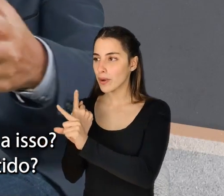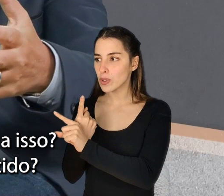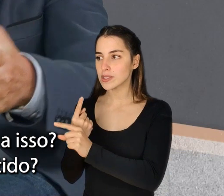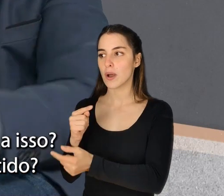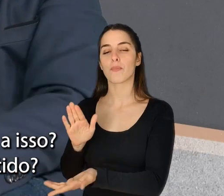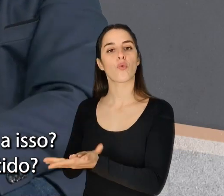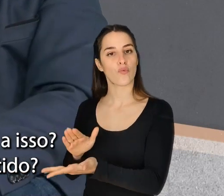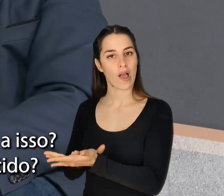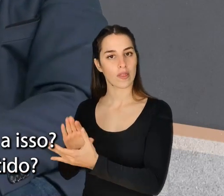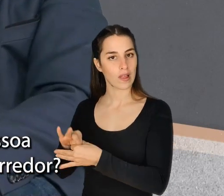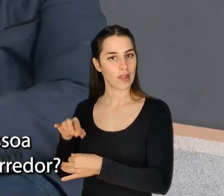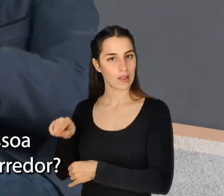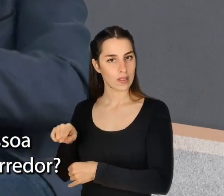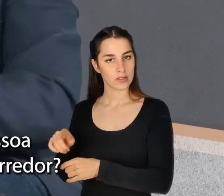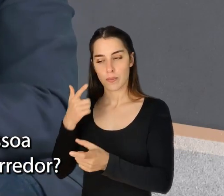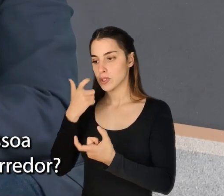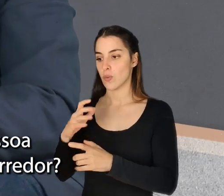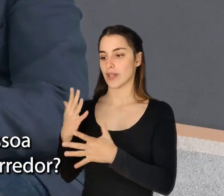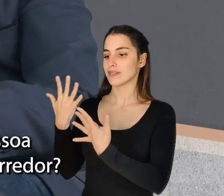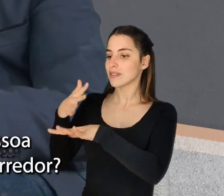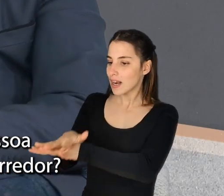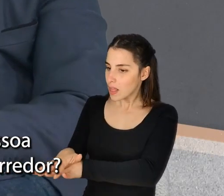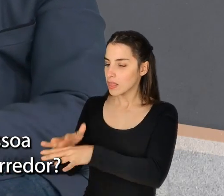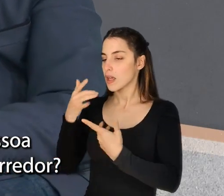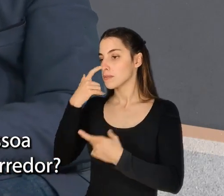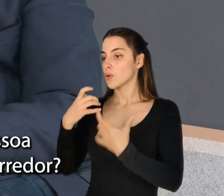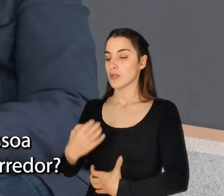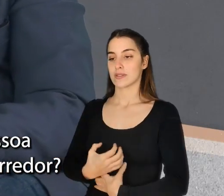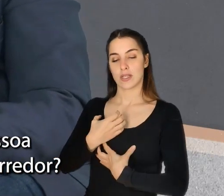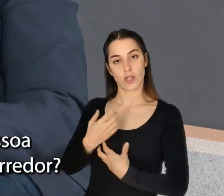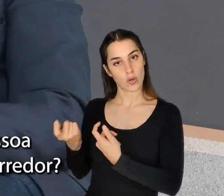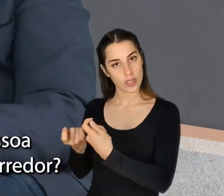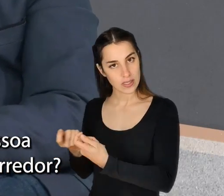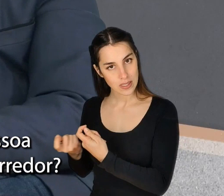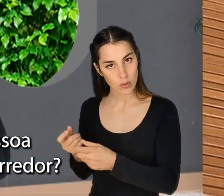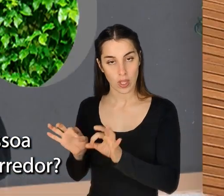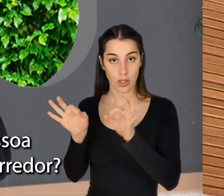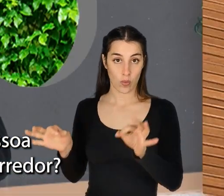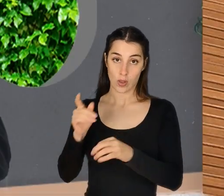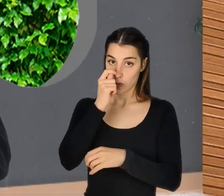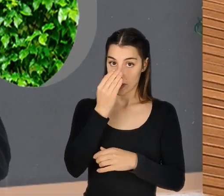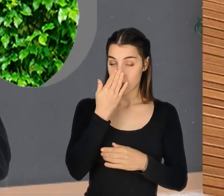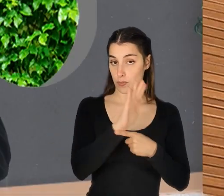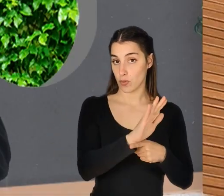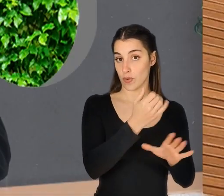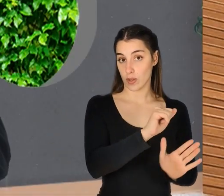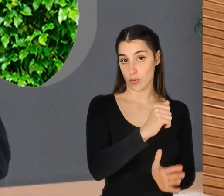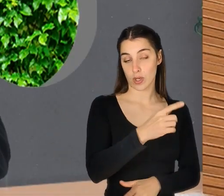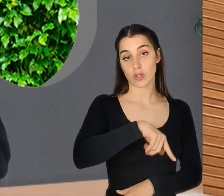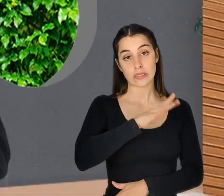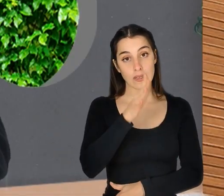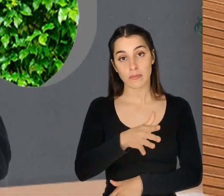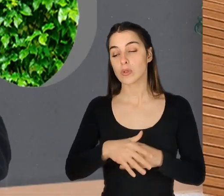coisa provada nesse sentido? É a pessoa sentir-se integrada? É a pessoa sentir-se parte da organização como o varredor? Há alguma diretriz